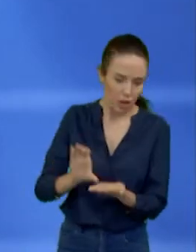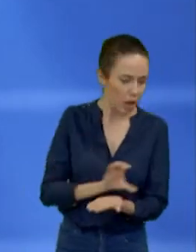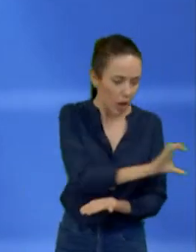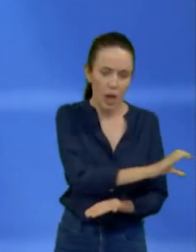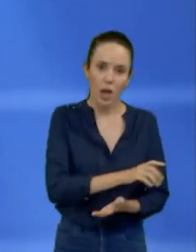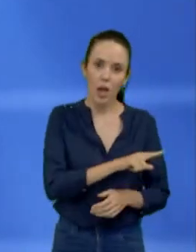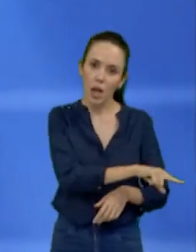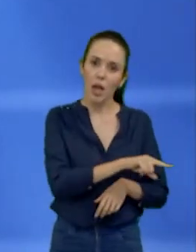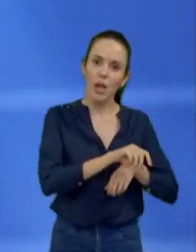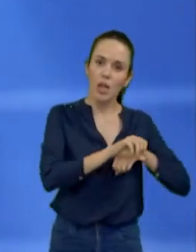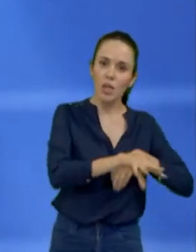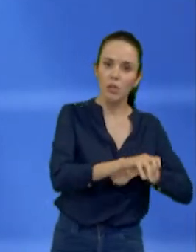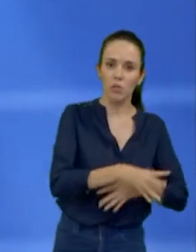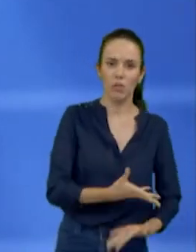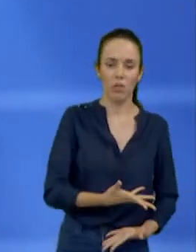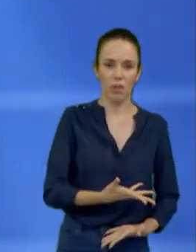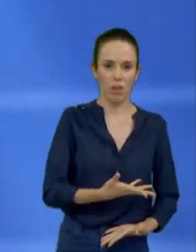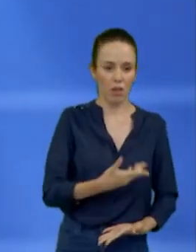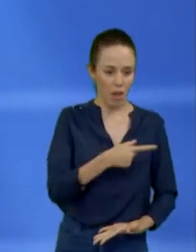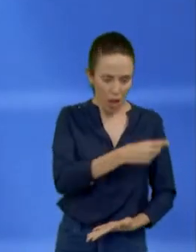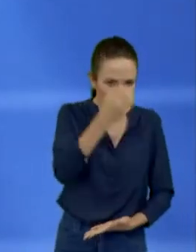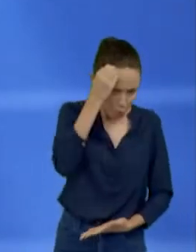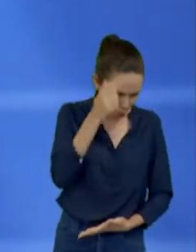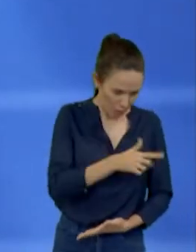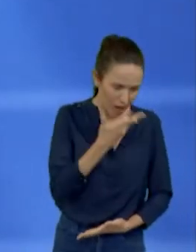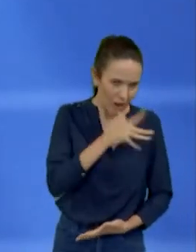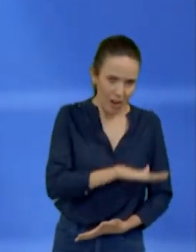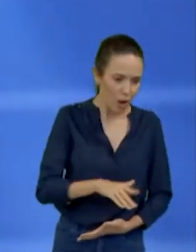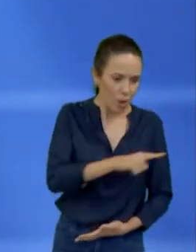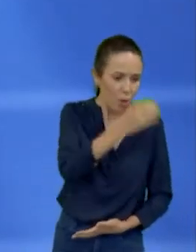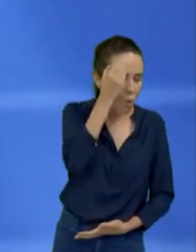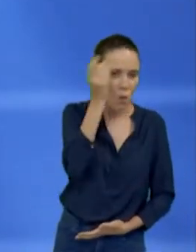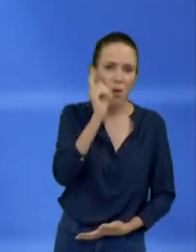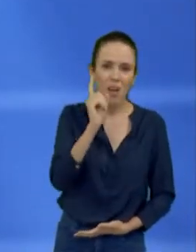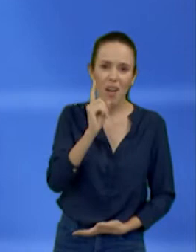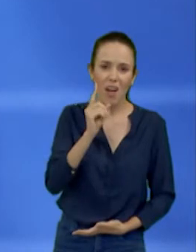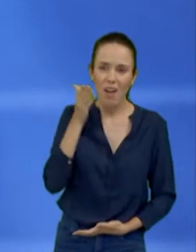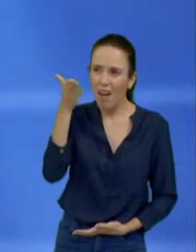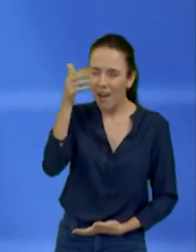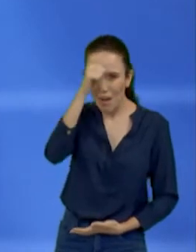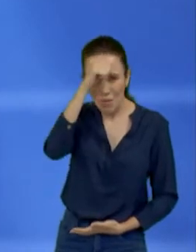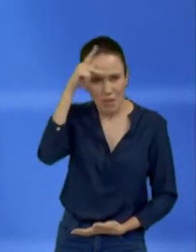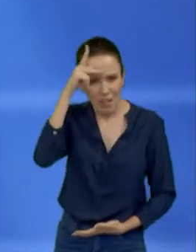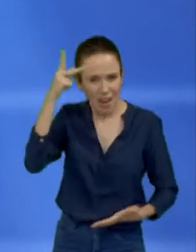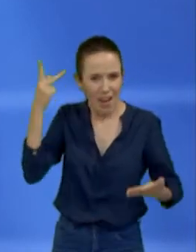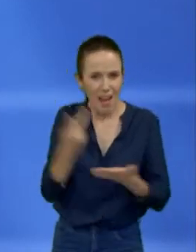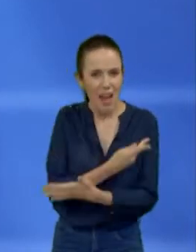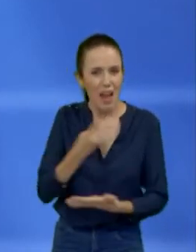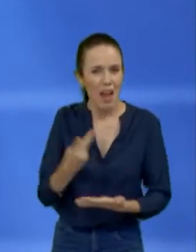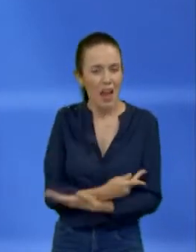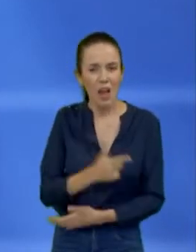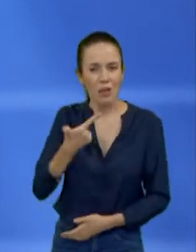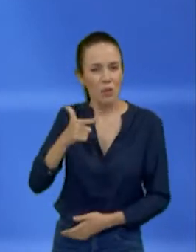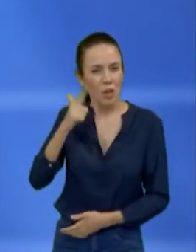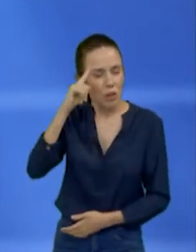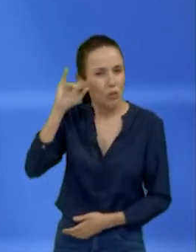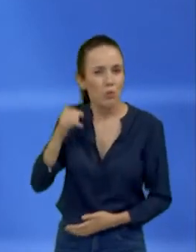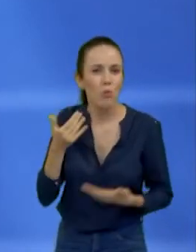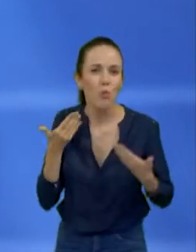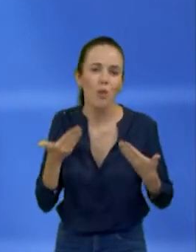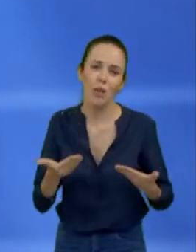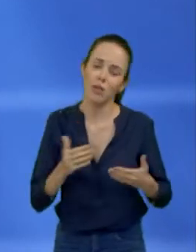tem nada a ver com o adulto irresponsável que está no poder. Isso é muito sério, porque não é uma coisa